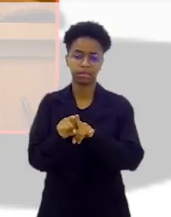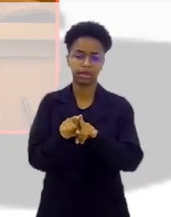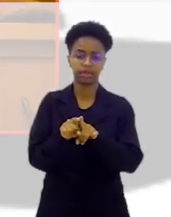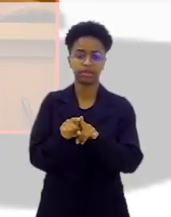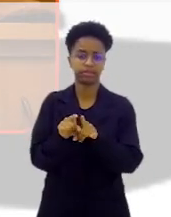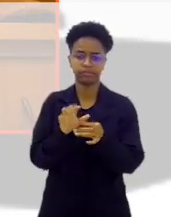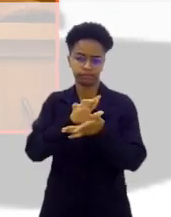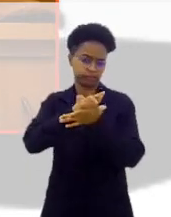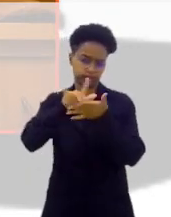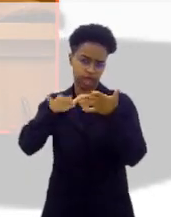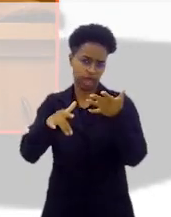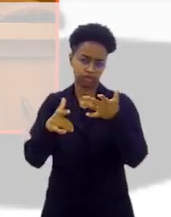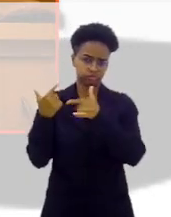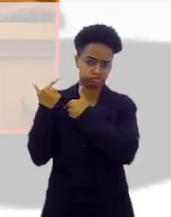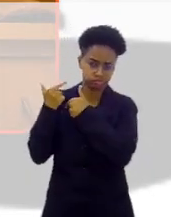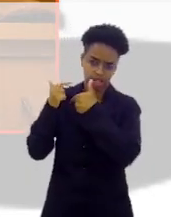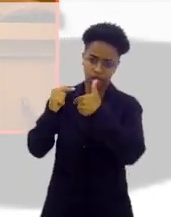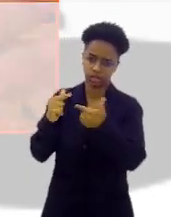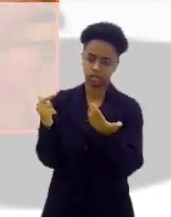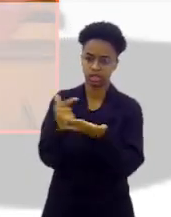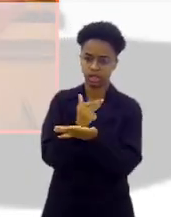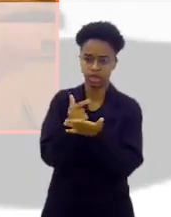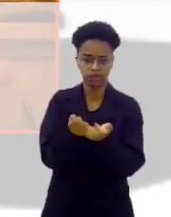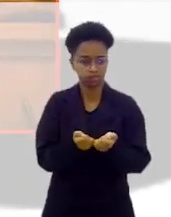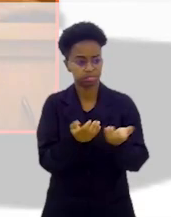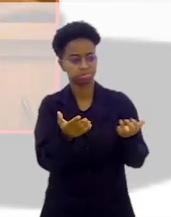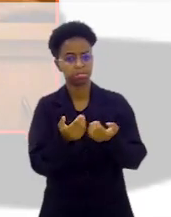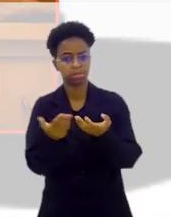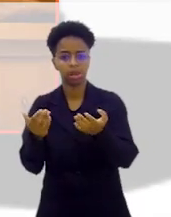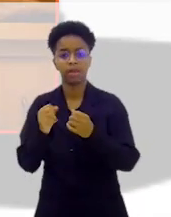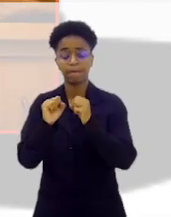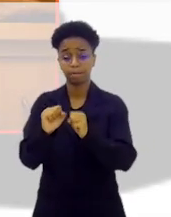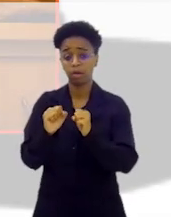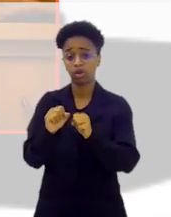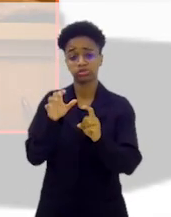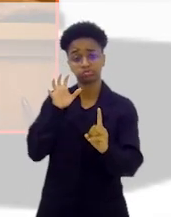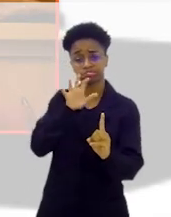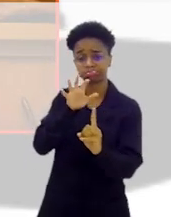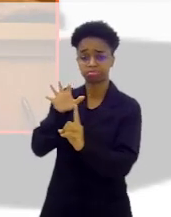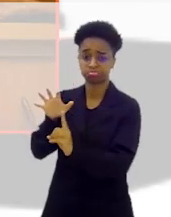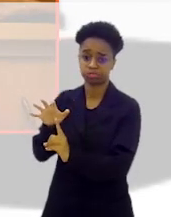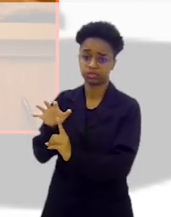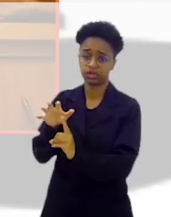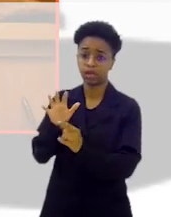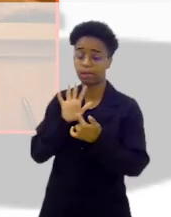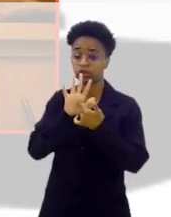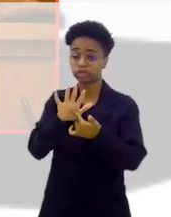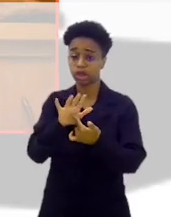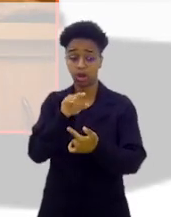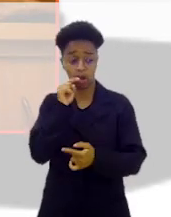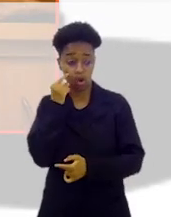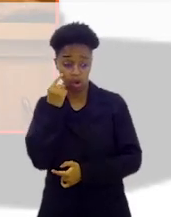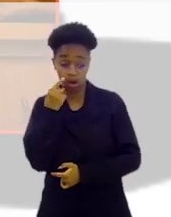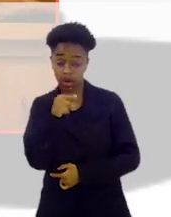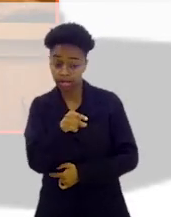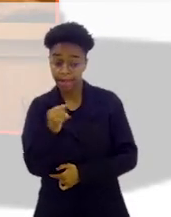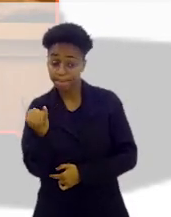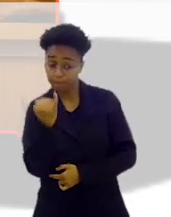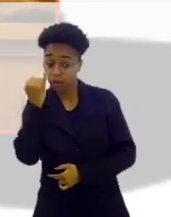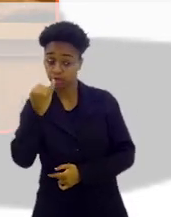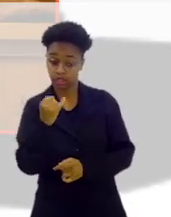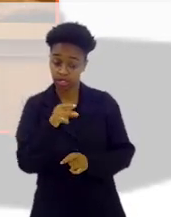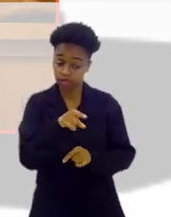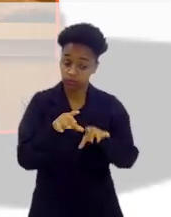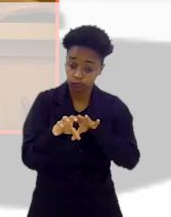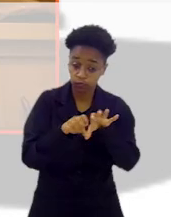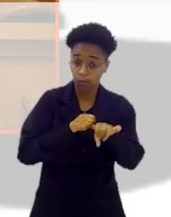e Alice no País das Maravilhas e tudo, e começar a reintroduzir na cabecinha deles, que isso é importante para a